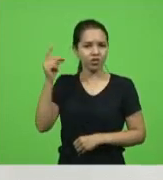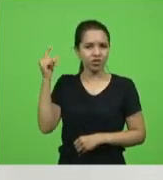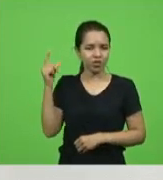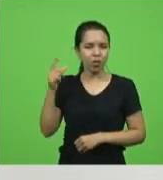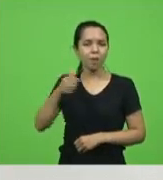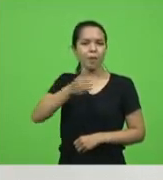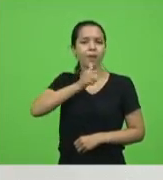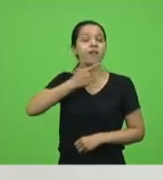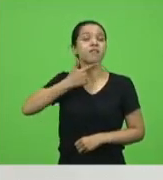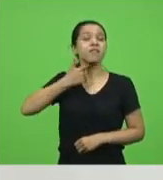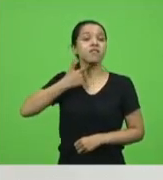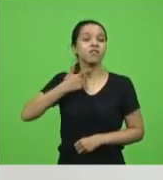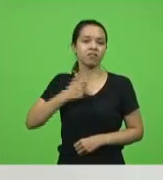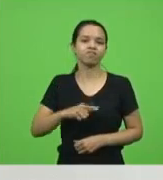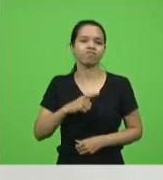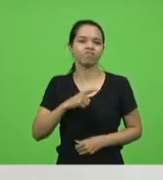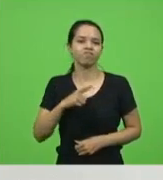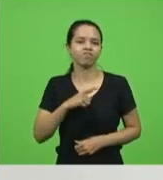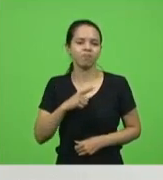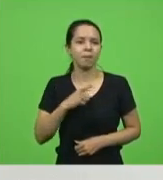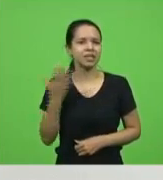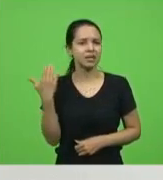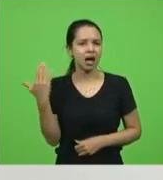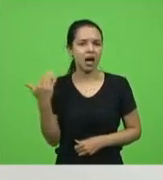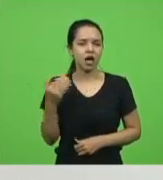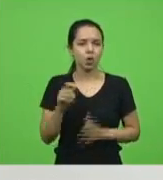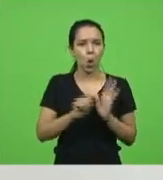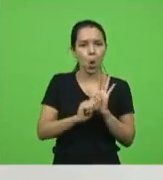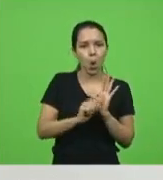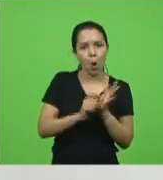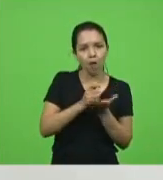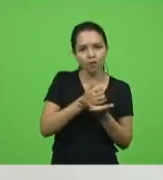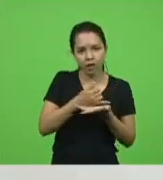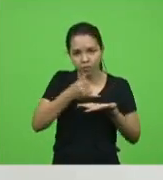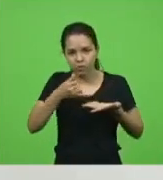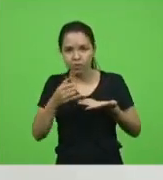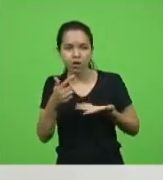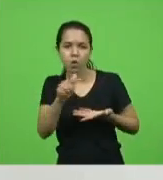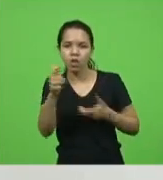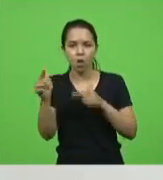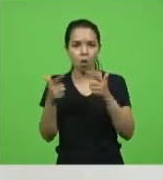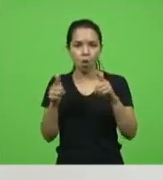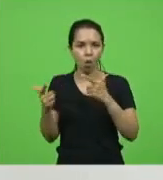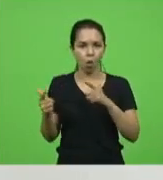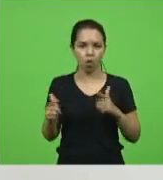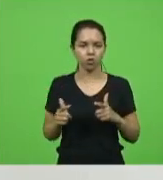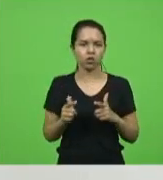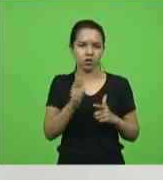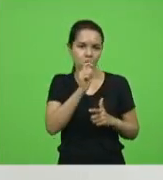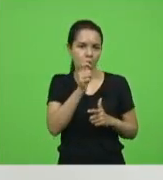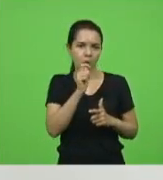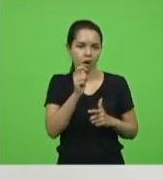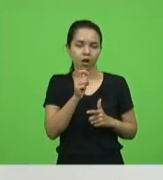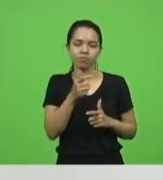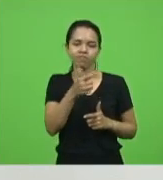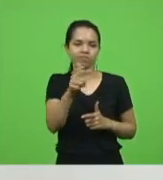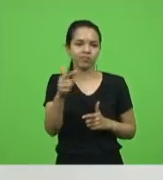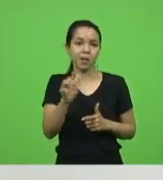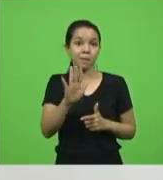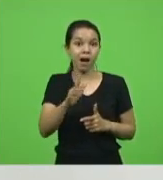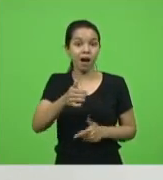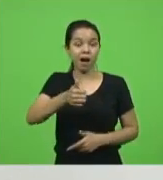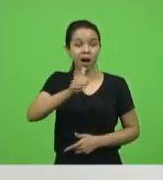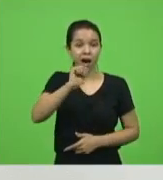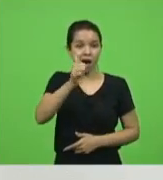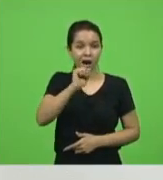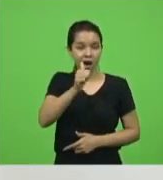na época não tinha tanto a cocaína, o crack ali, enfim, outras drogas aí que são mais fáceis de acessar, mas o álcool era uma coisa assim